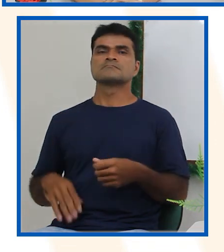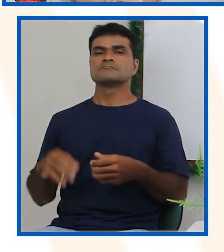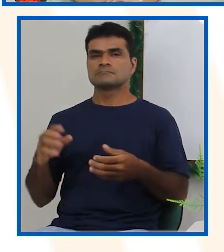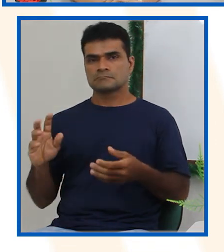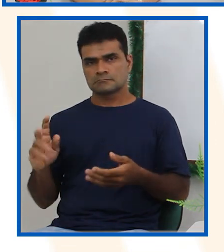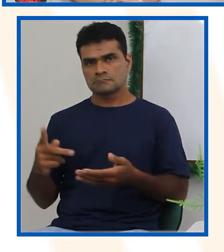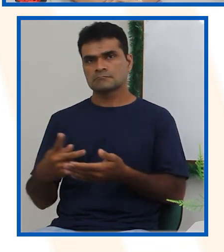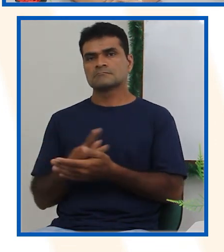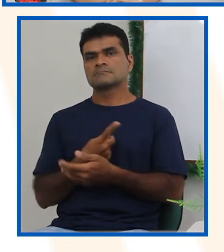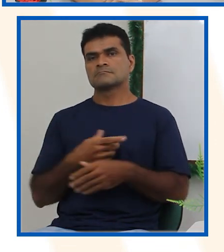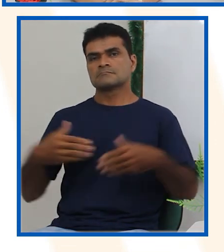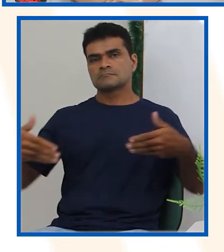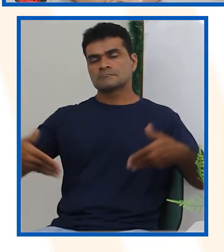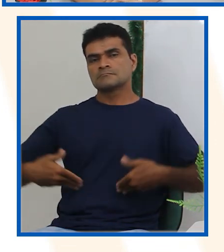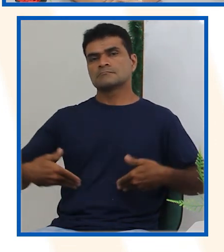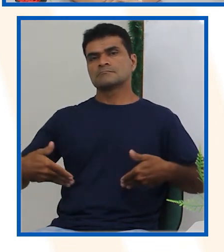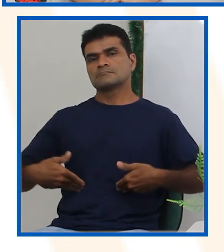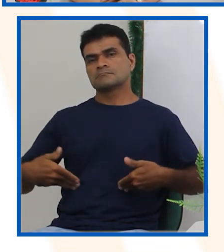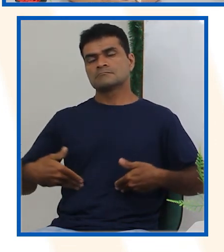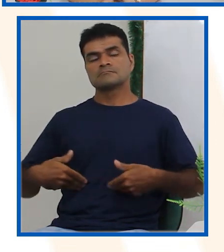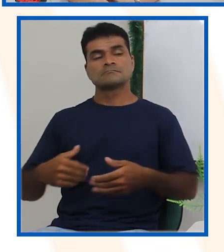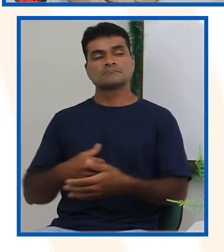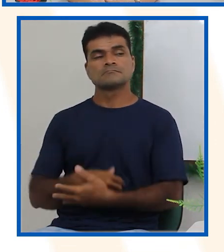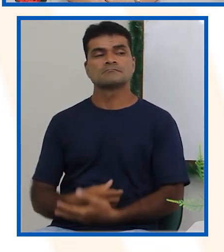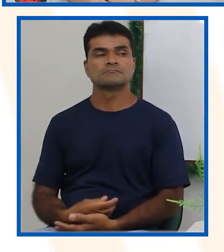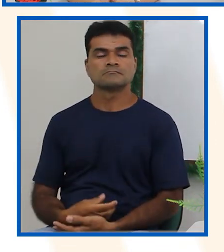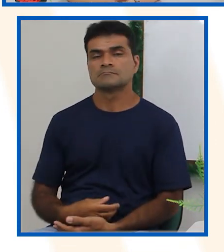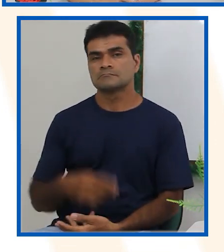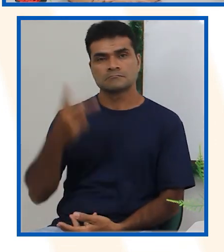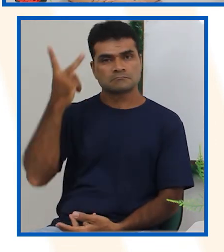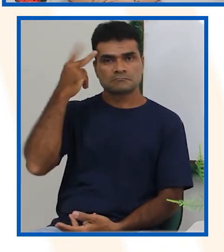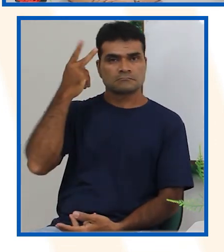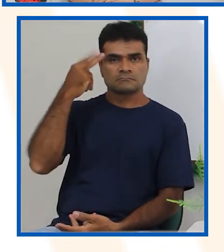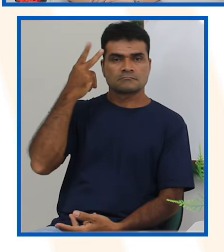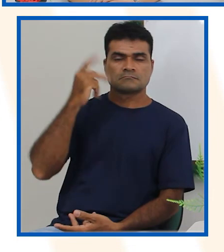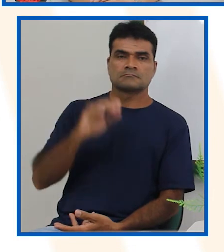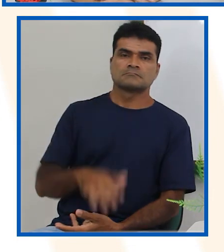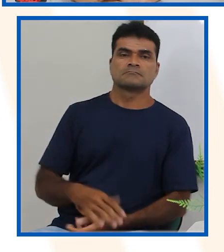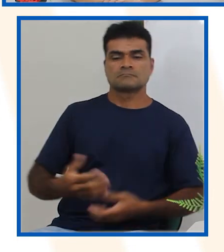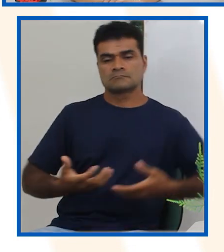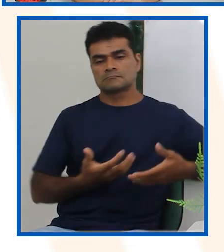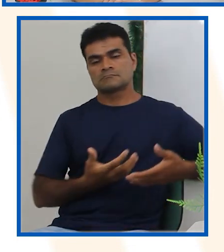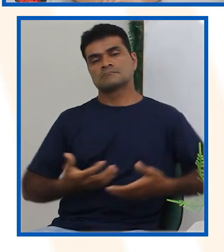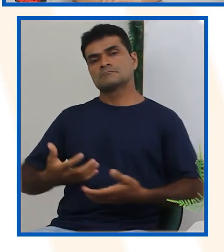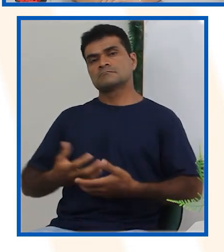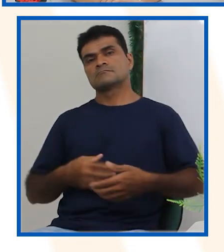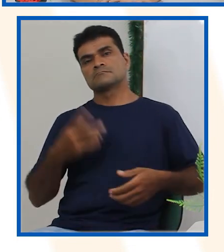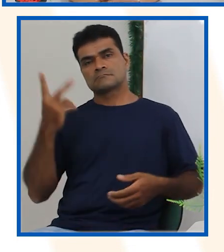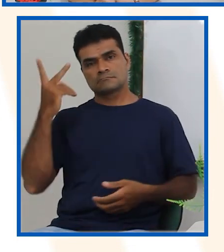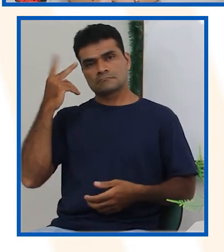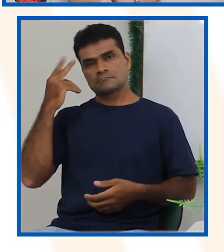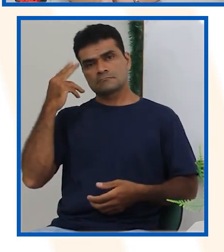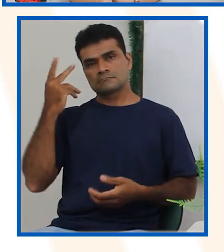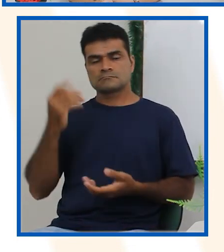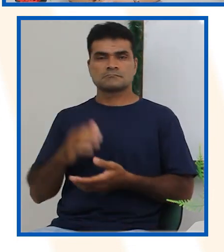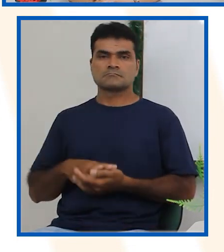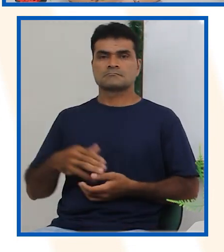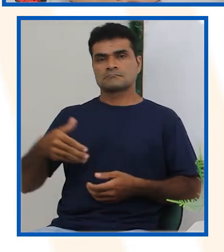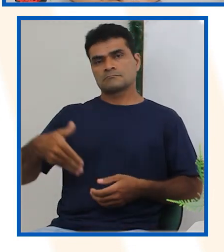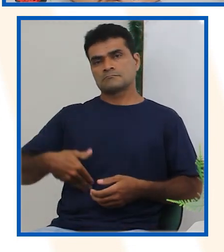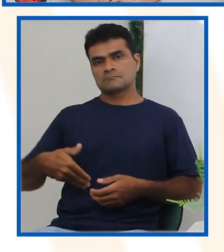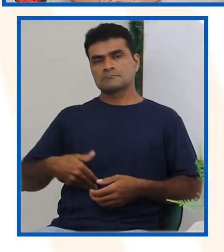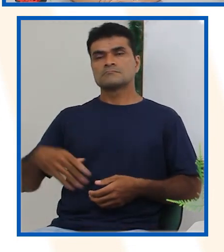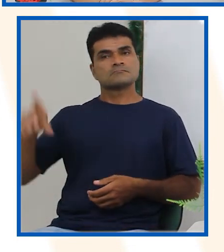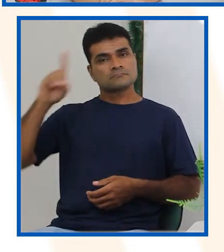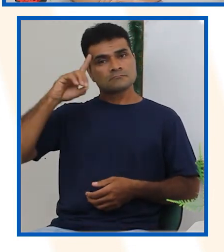Acontecerá com certeza, não é? Quando a gente é bebê, a gente fica com fome? E todo dia a gente sente